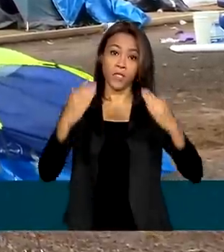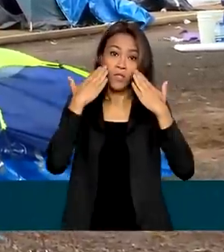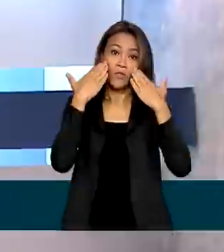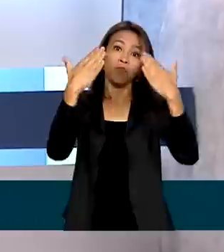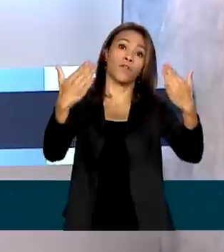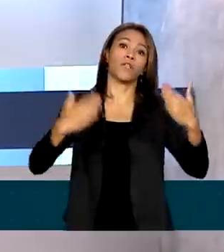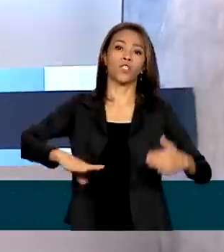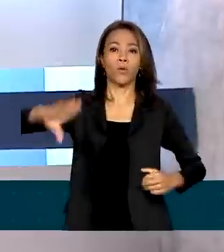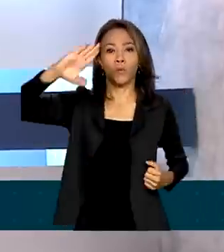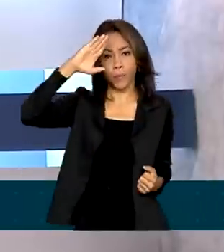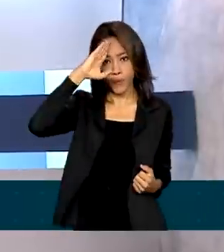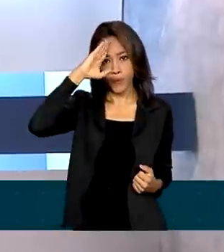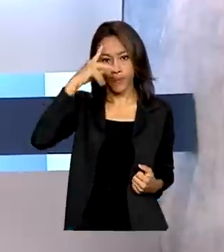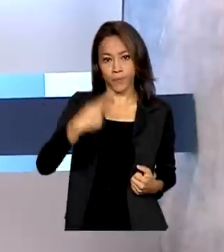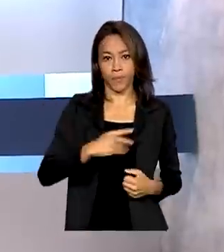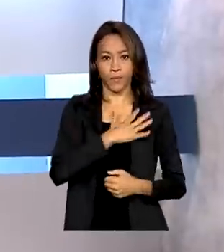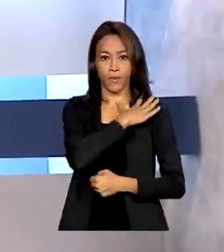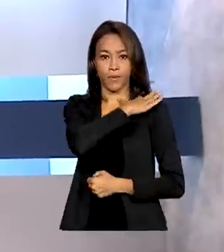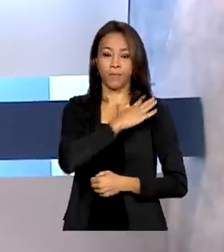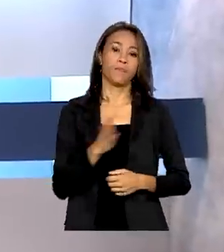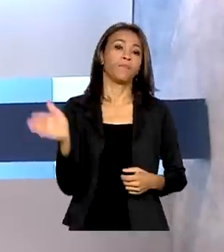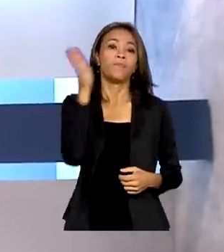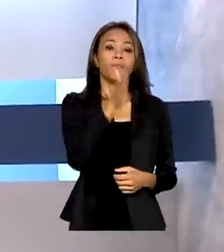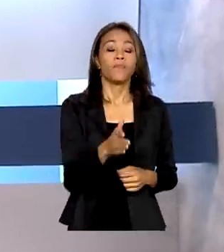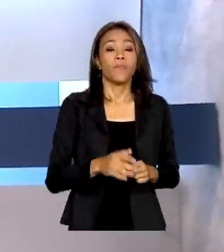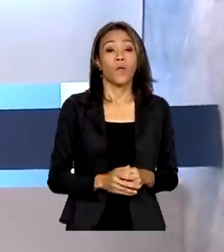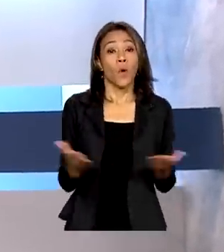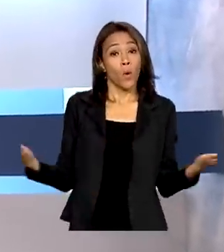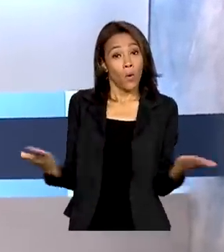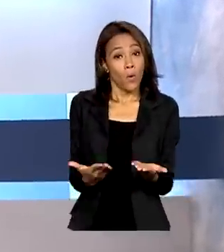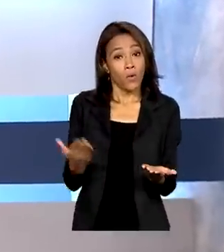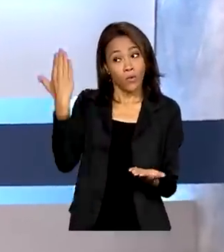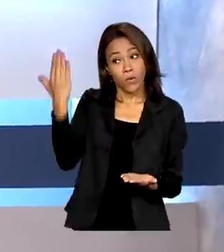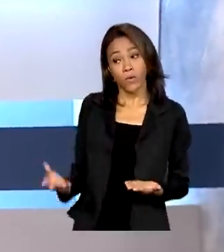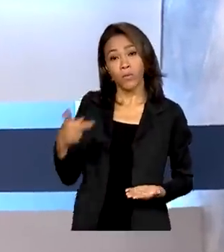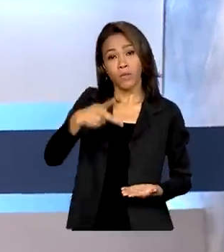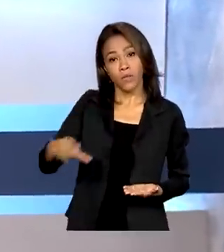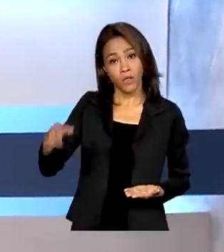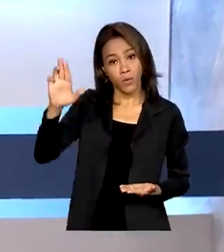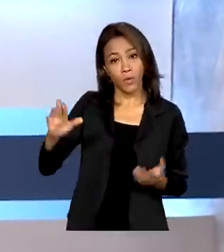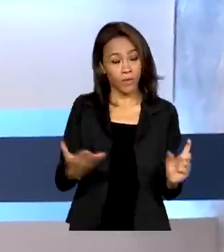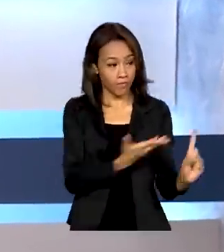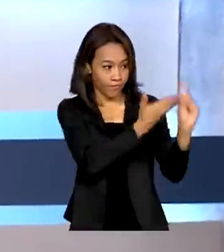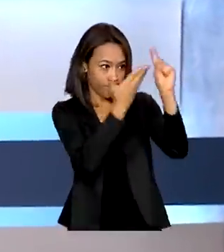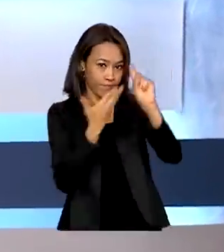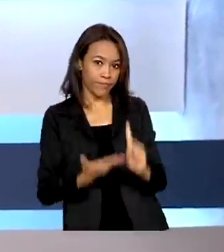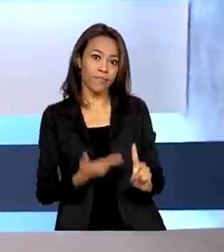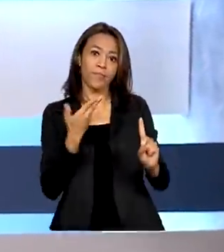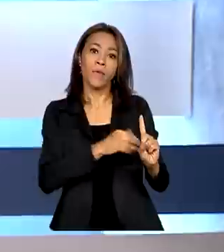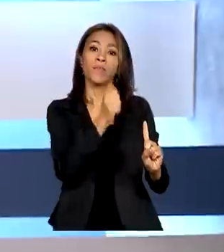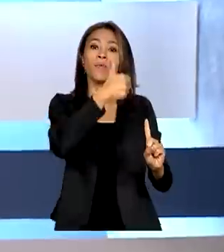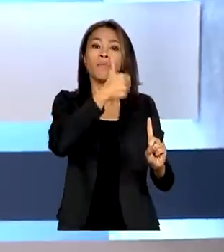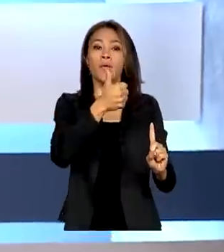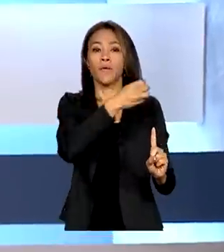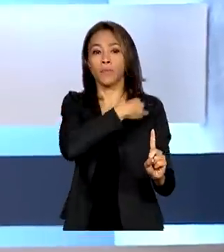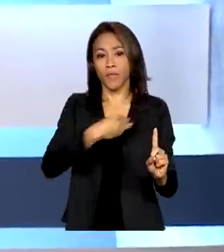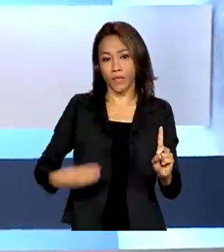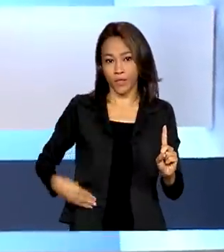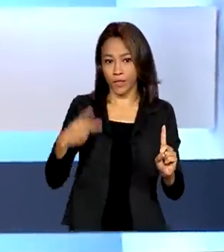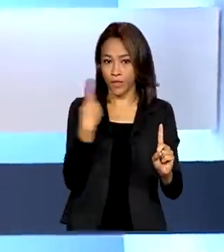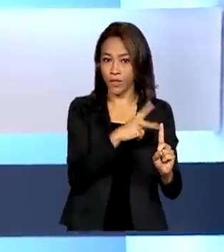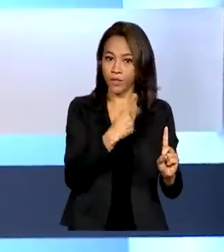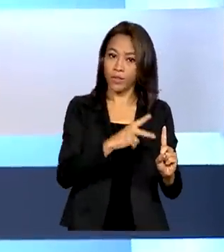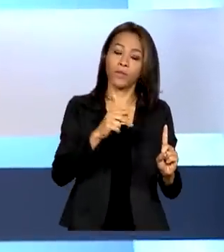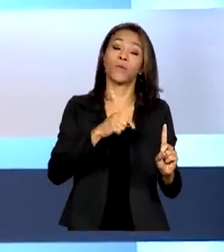Brasília. E o presidente Lula recebe hoje o primeiro-ministro alemão, Olaf Scholz. O encontro aprofunda a retomada das